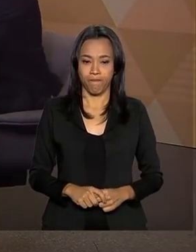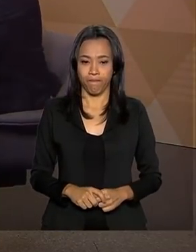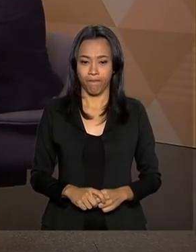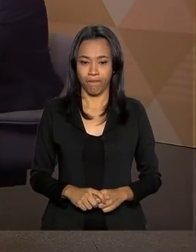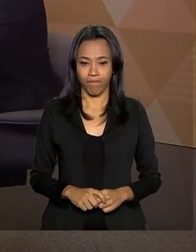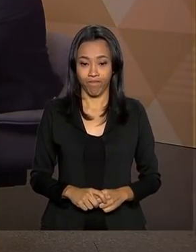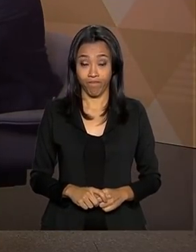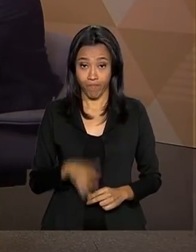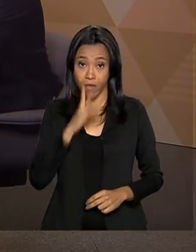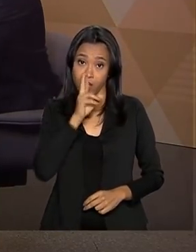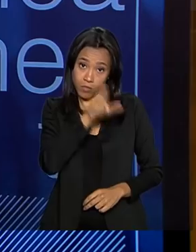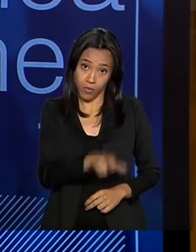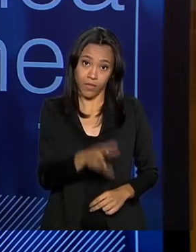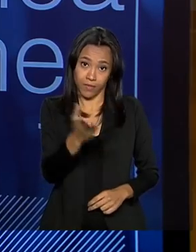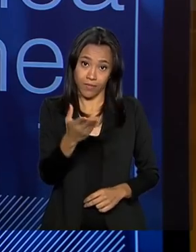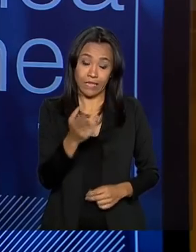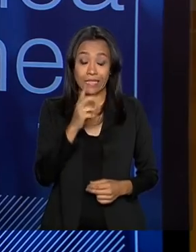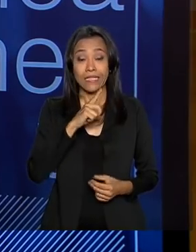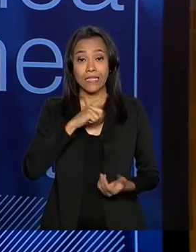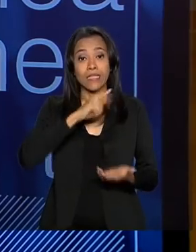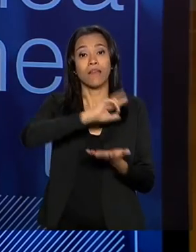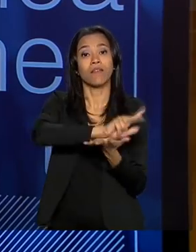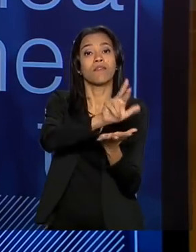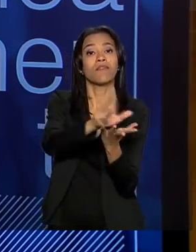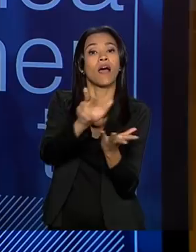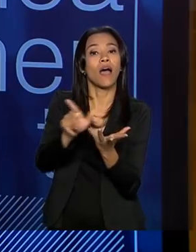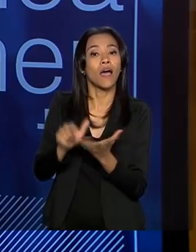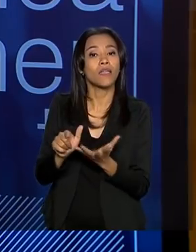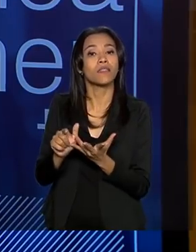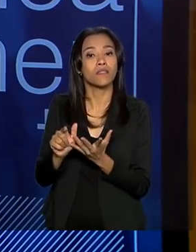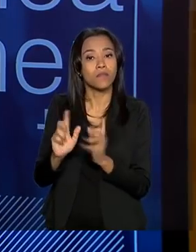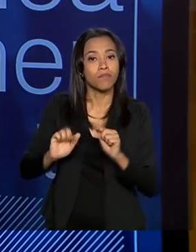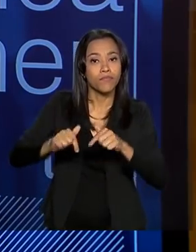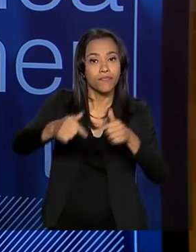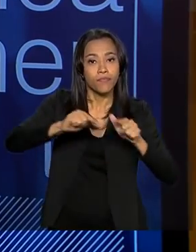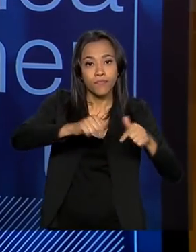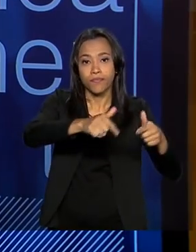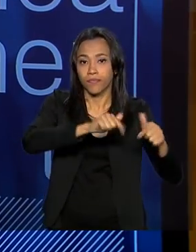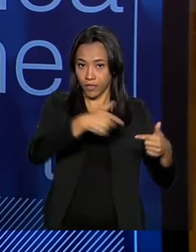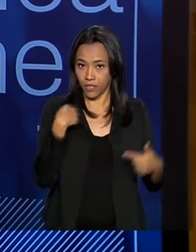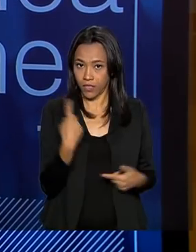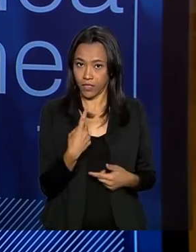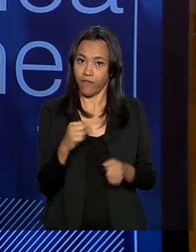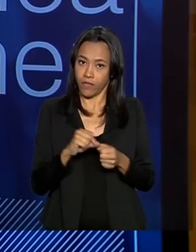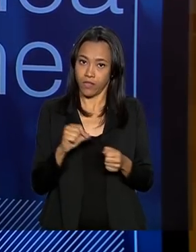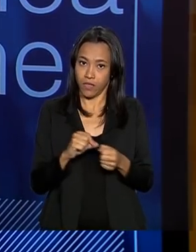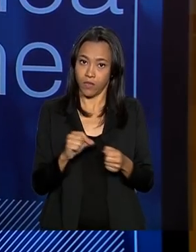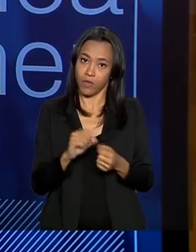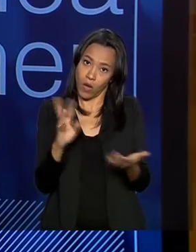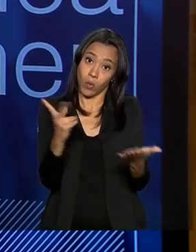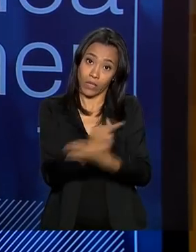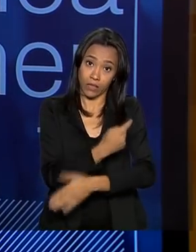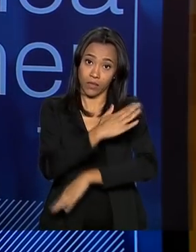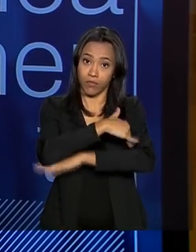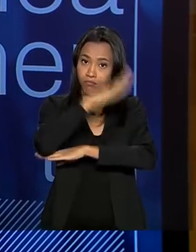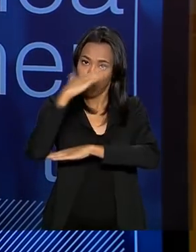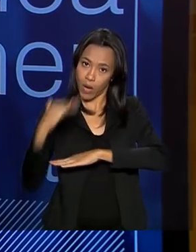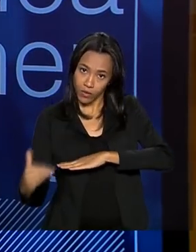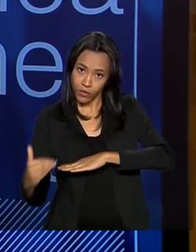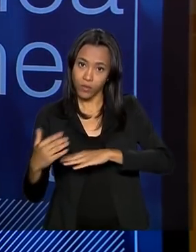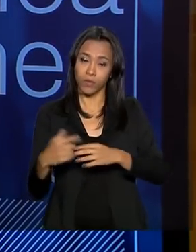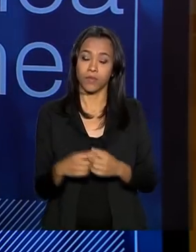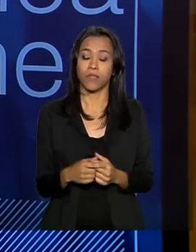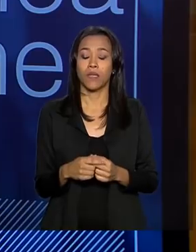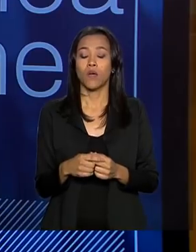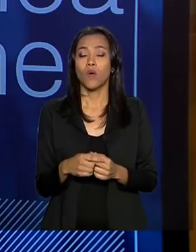Senhor Olieta, são várias as ações. Após o ocorrido desastre, o ocorrido em Brumadinho. O governo